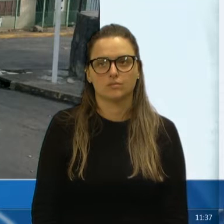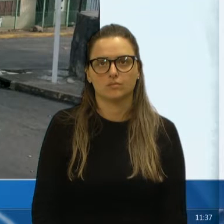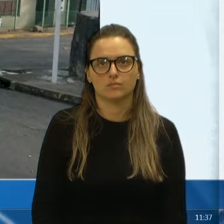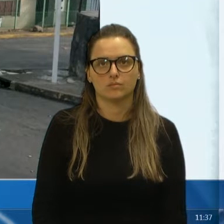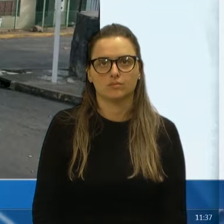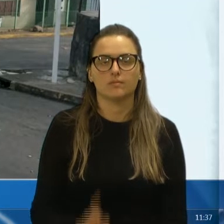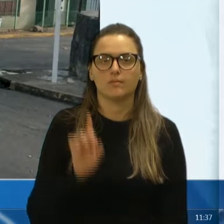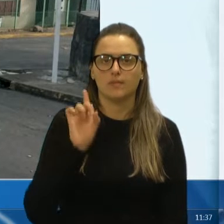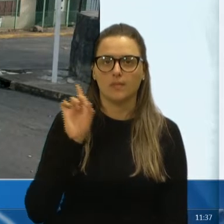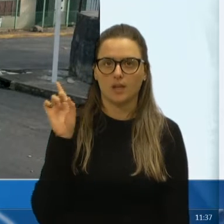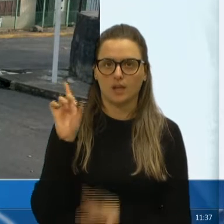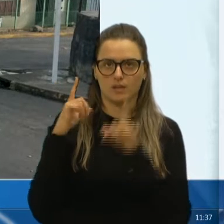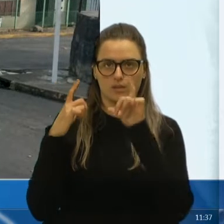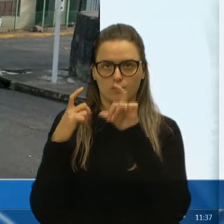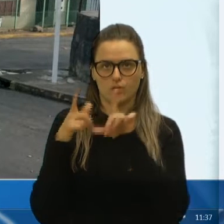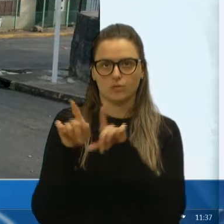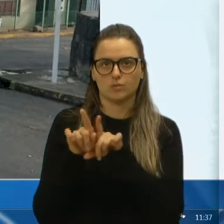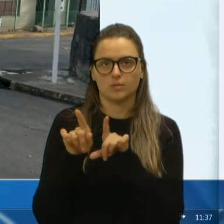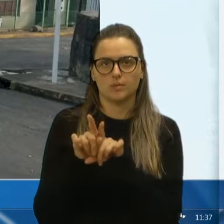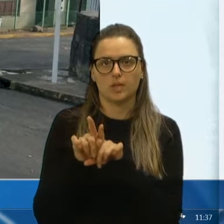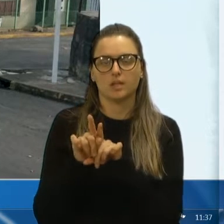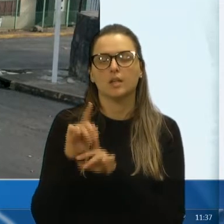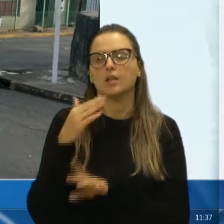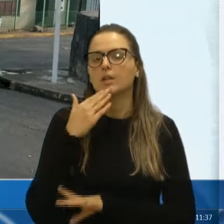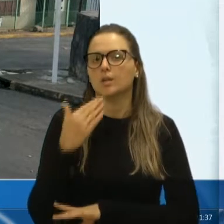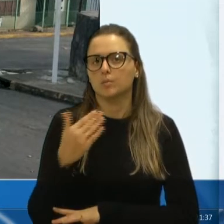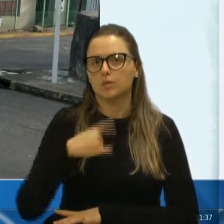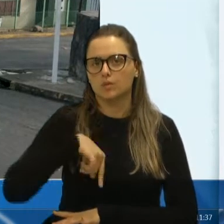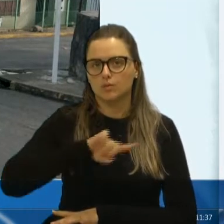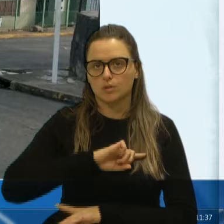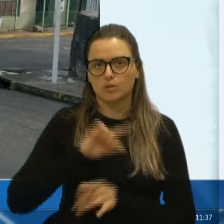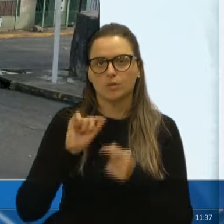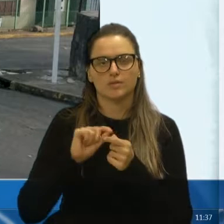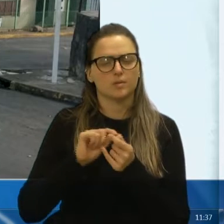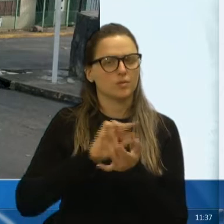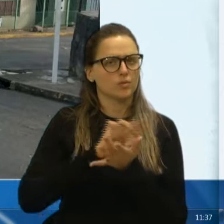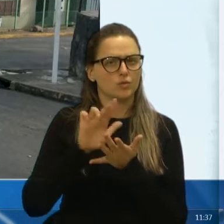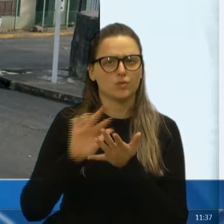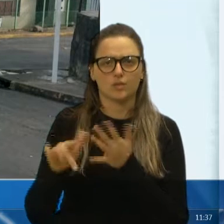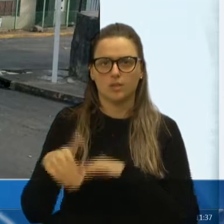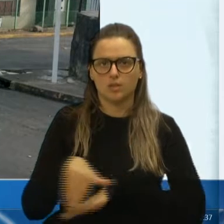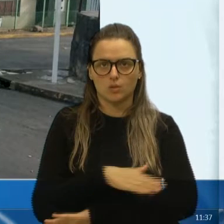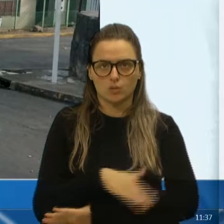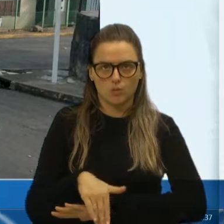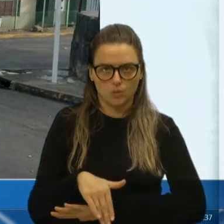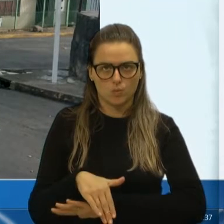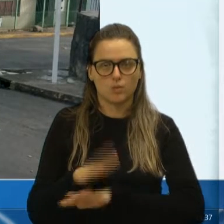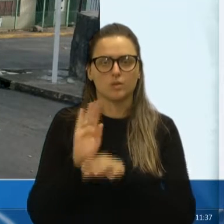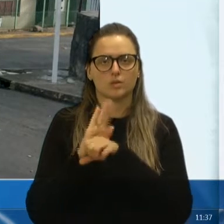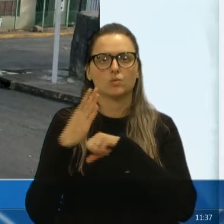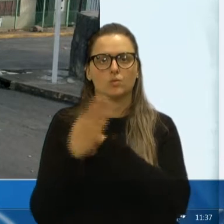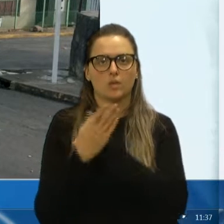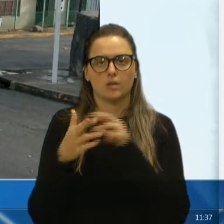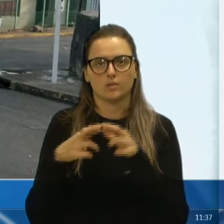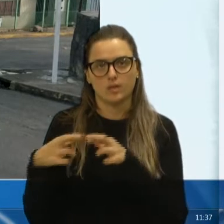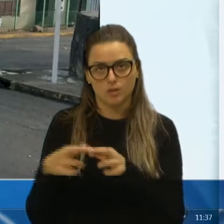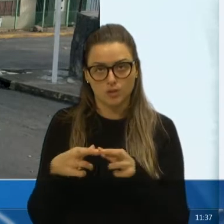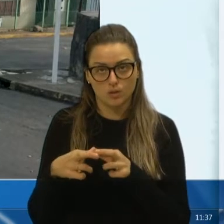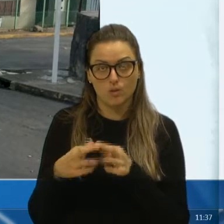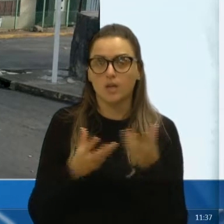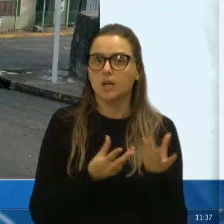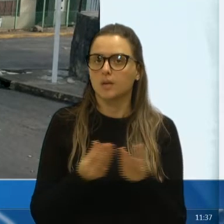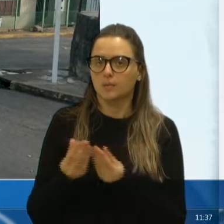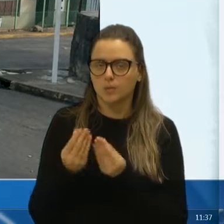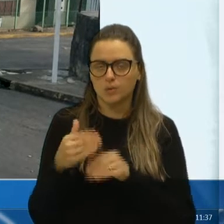Essa foto também, foi um pedido que nós fizemos, em diversas ruas lá do nosso bairro, da nossa região, em muitas